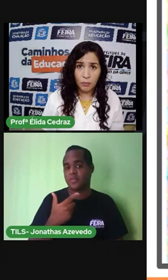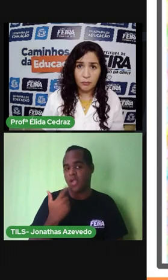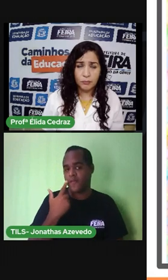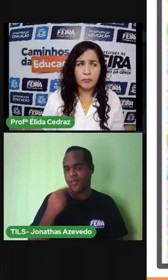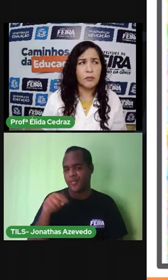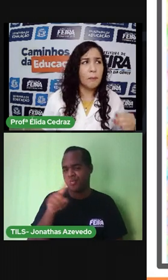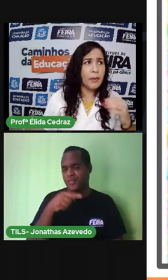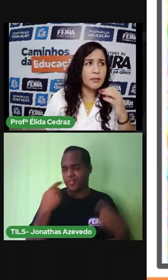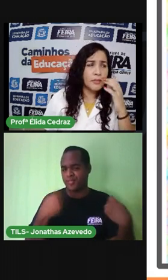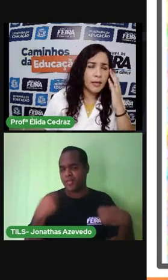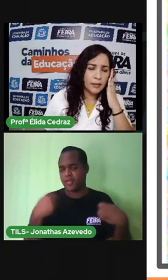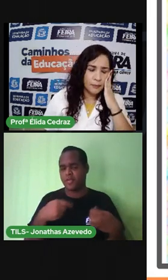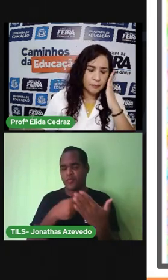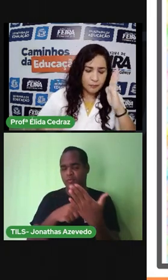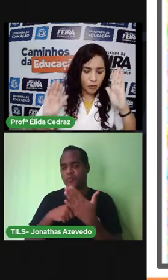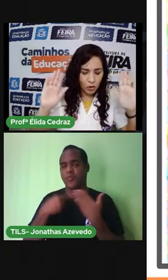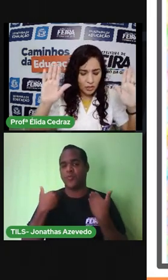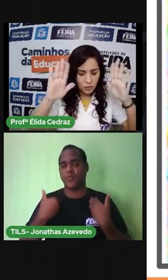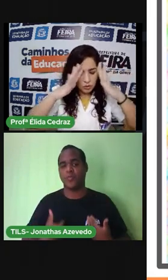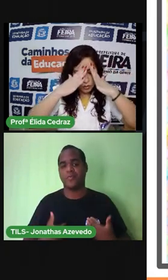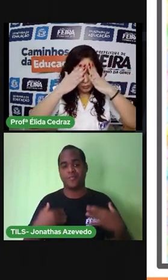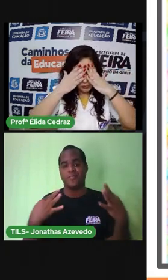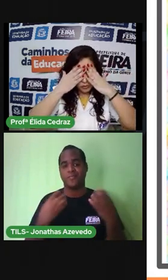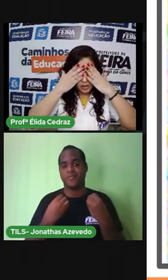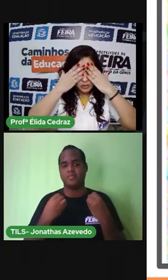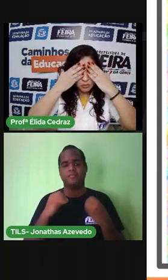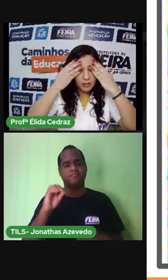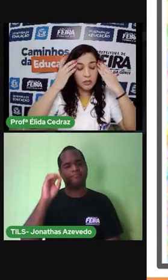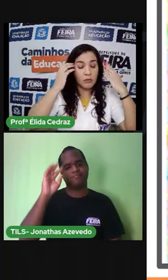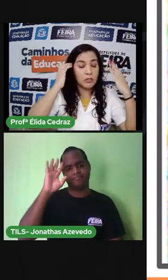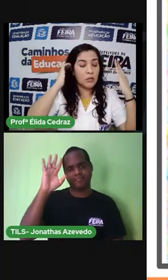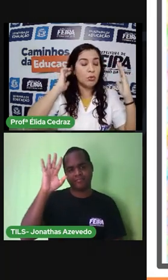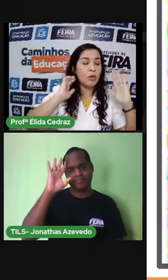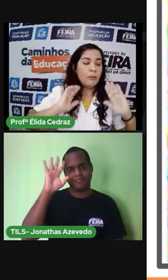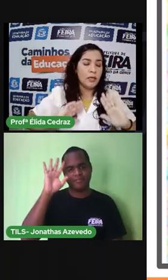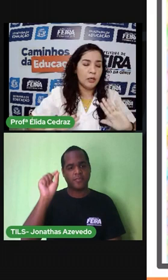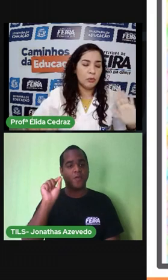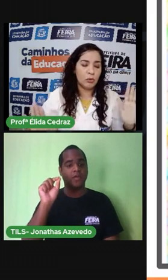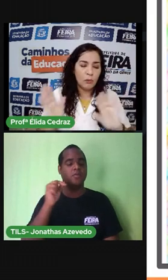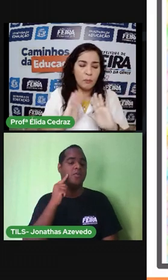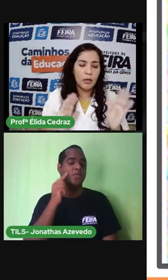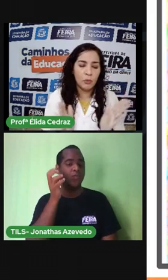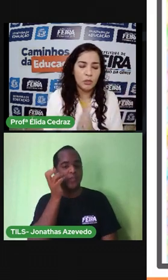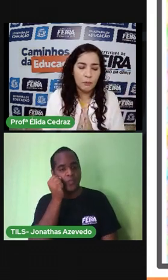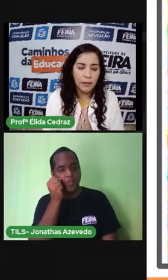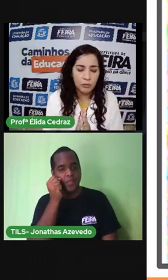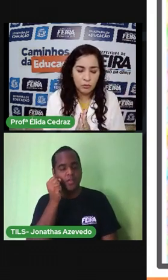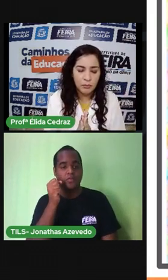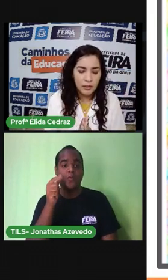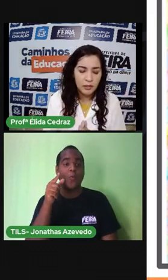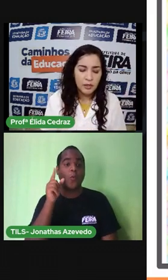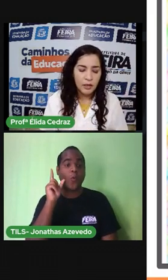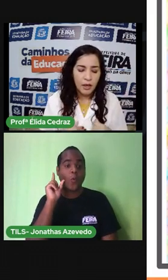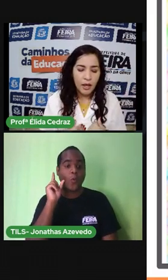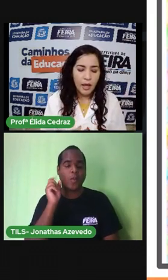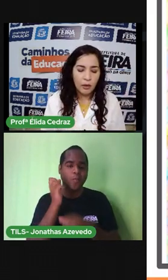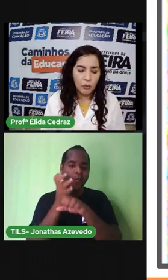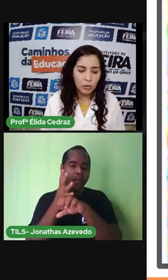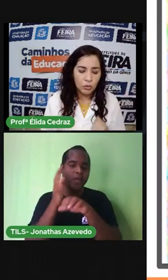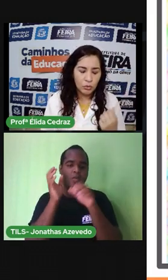corpo. Pensa aí. Olha só. Olha a situação. Você dormiu, tomou banho ontem para dormir,